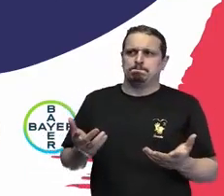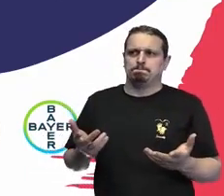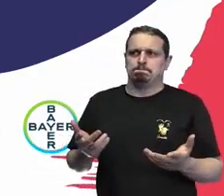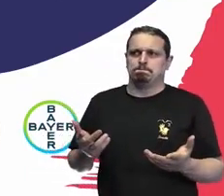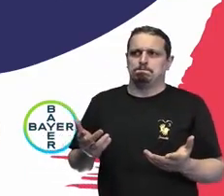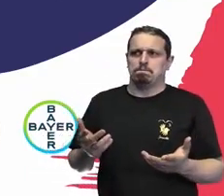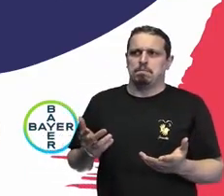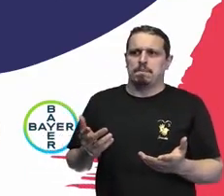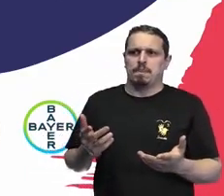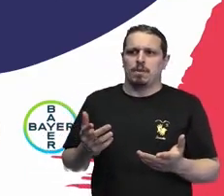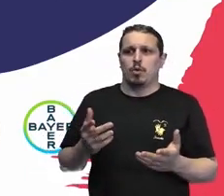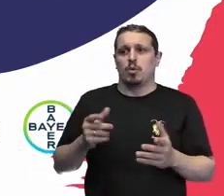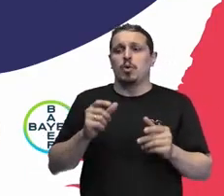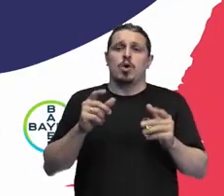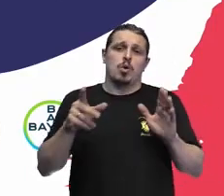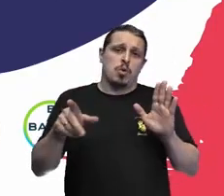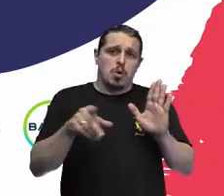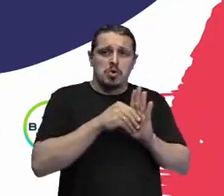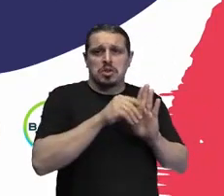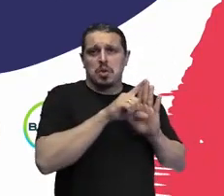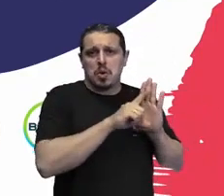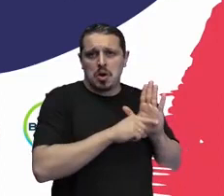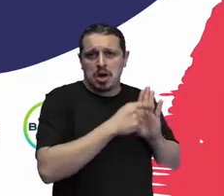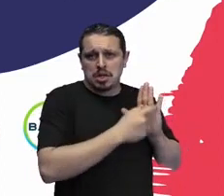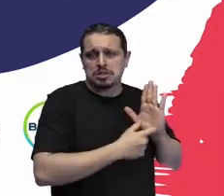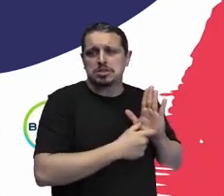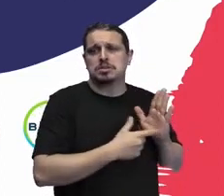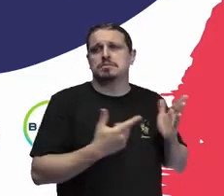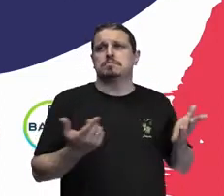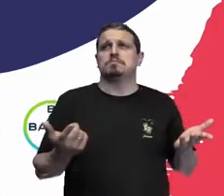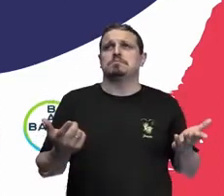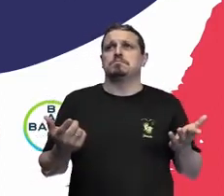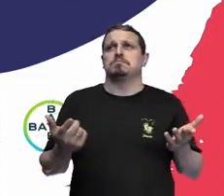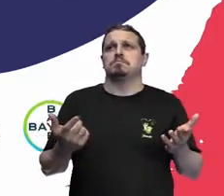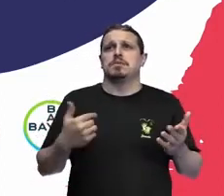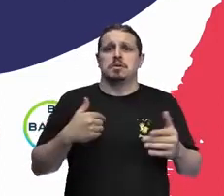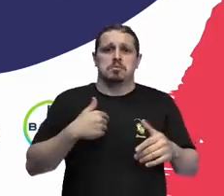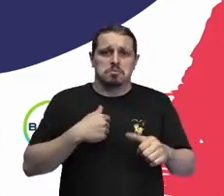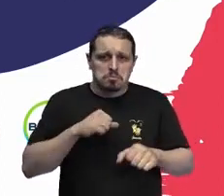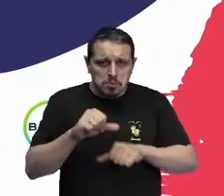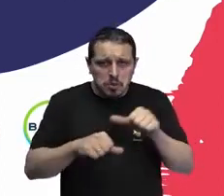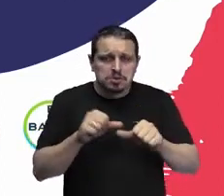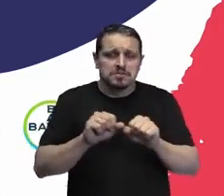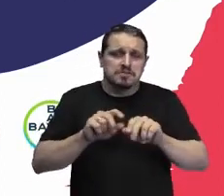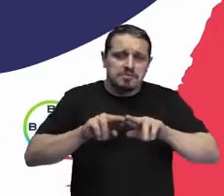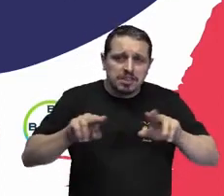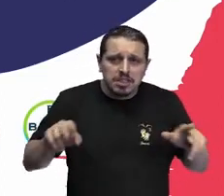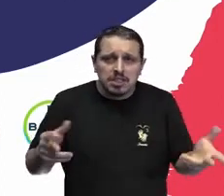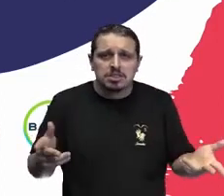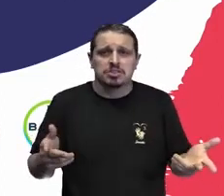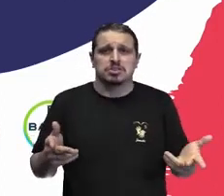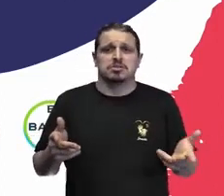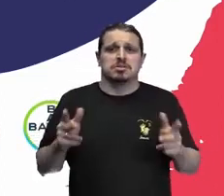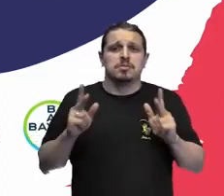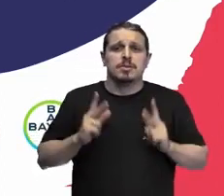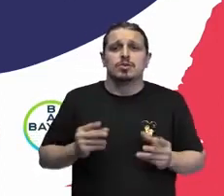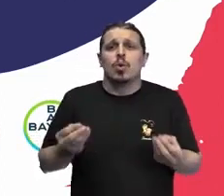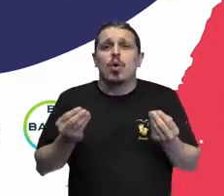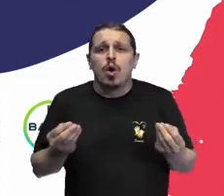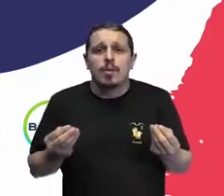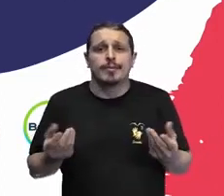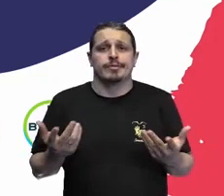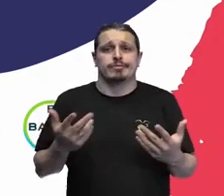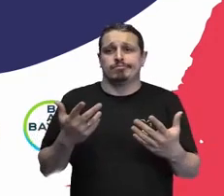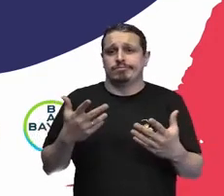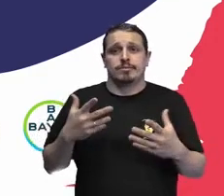eu posso criar ações intencionais de recrutamento e seleção, enfim, existe uma série de mecanismos que a empresa pode adotar para que